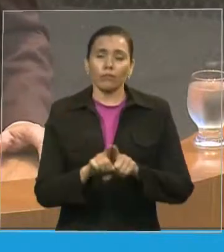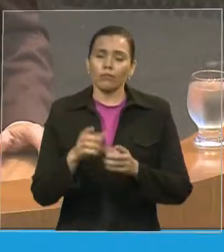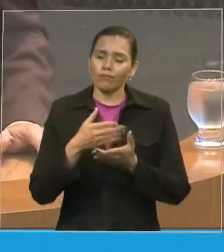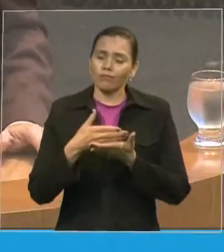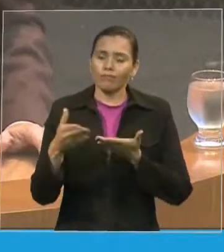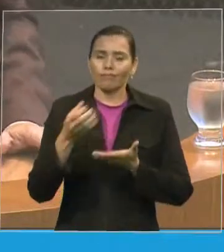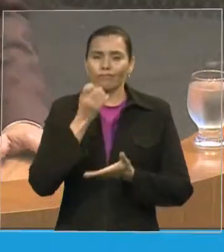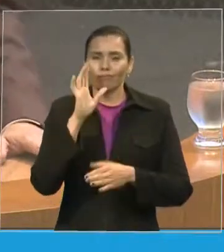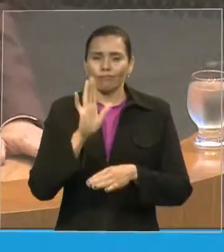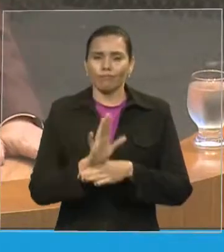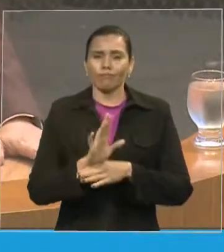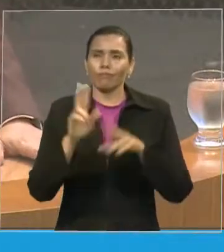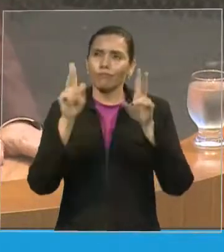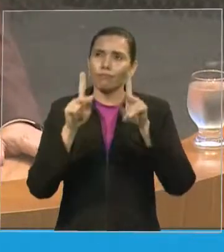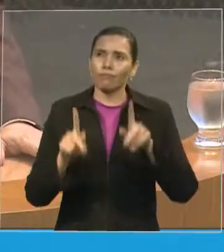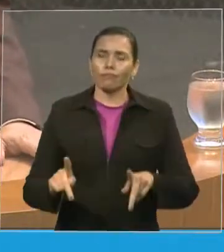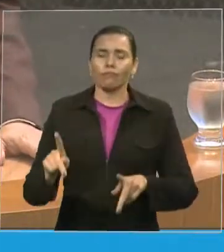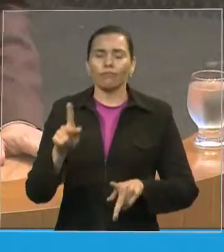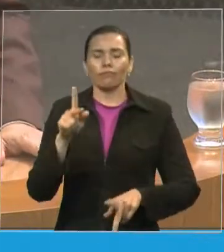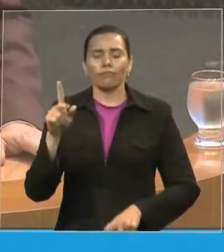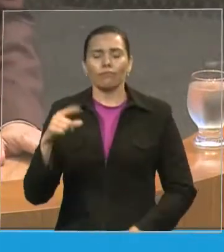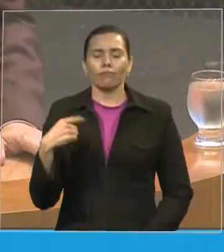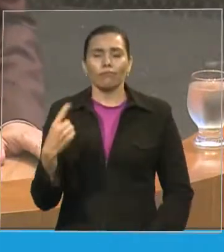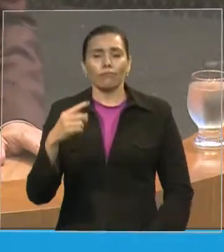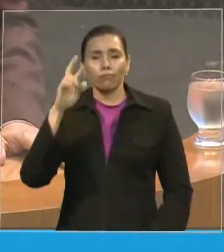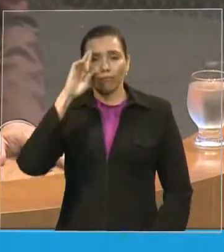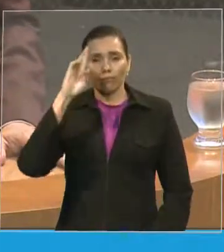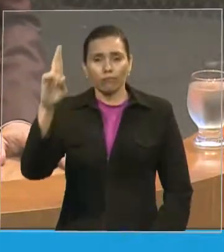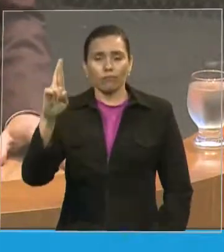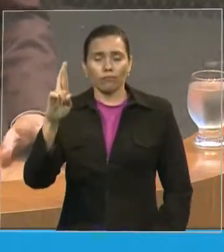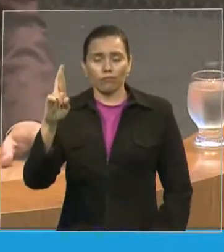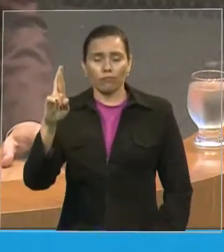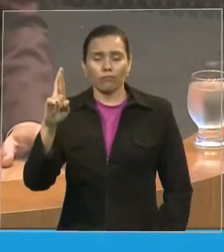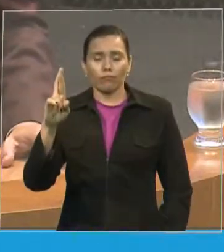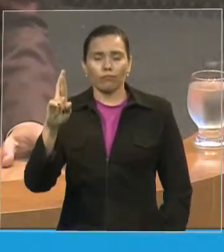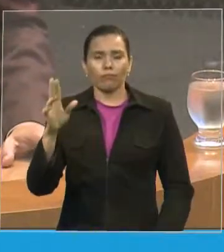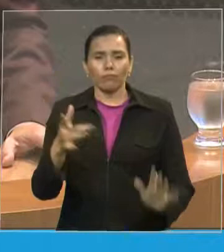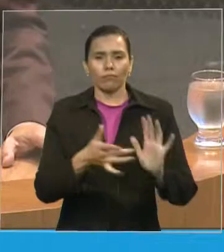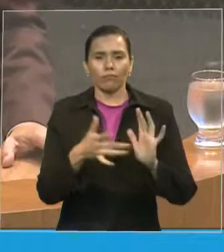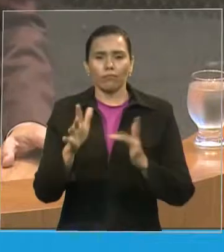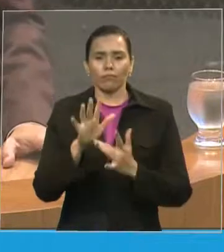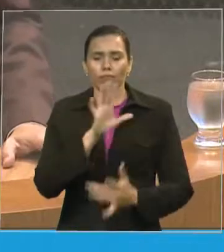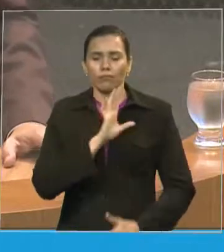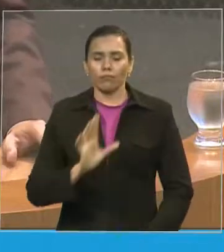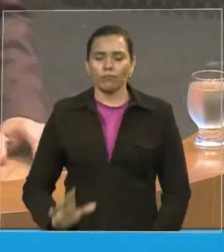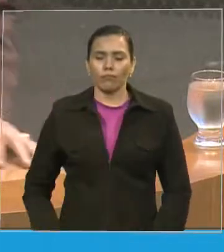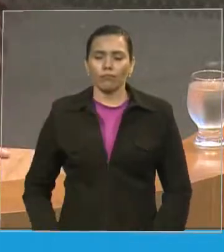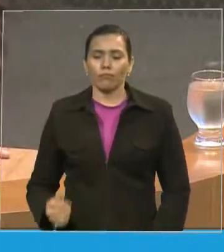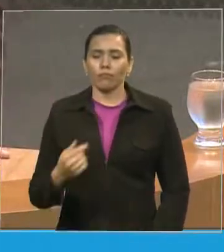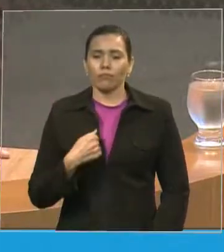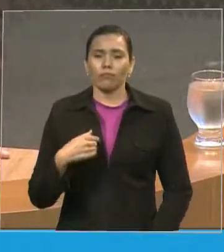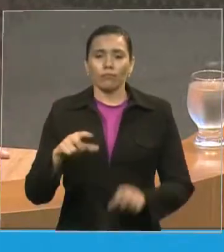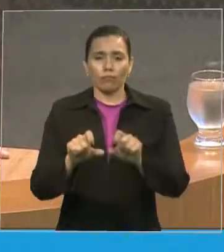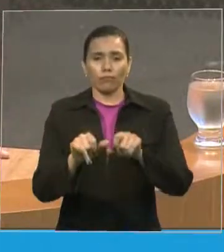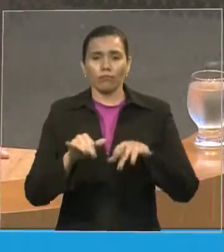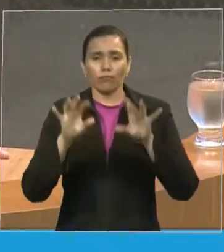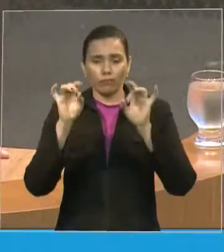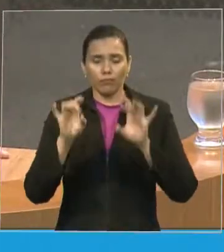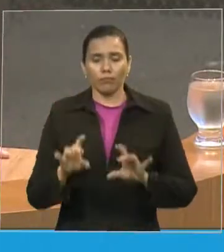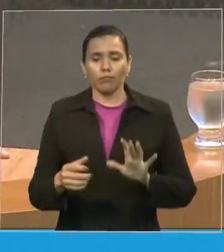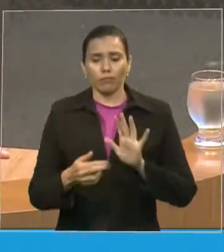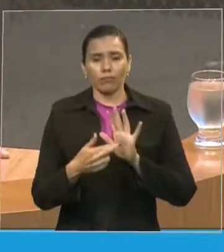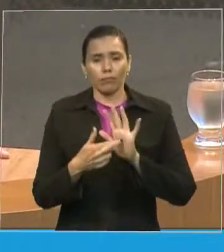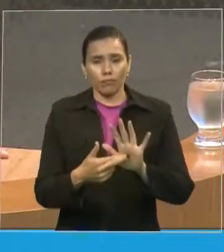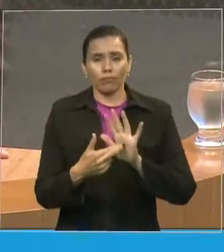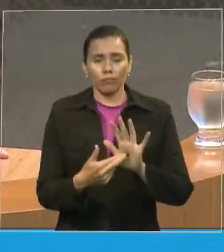senhor Jesus Cristo estou aqui nessa sessão solene representando o